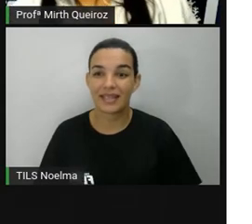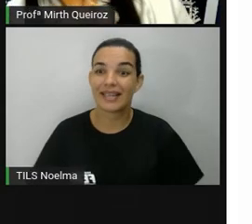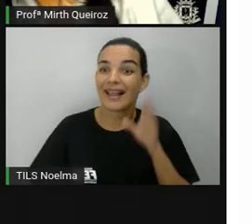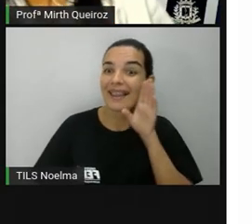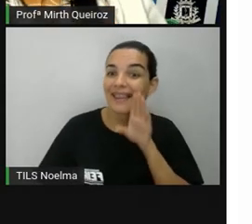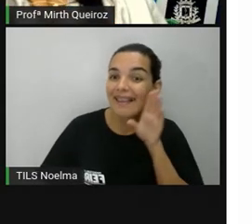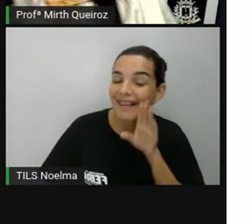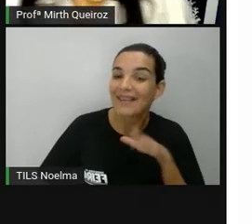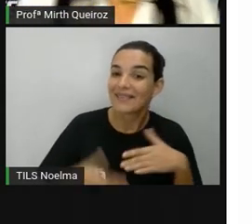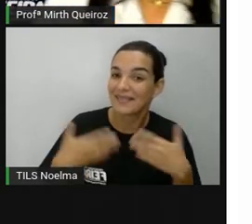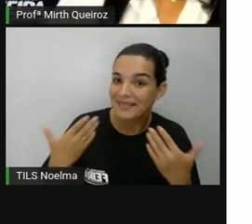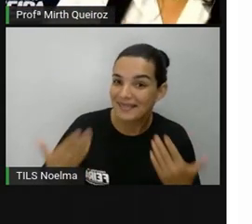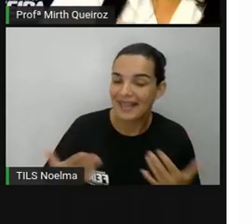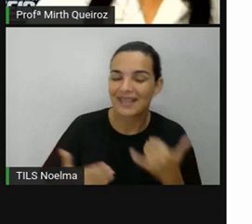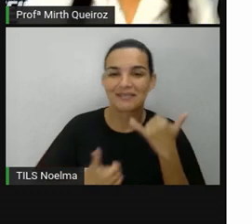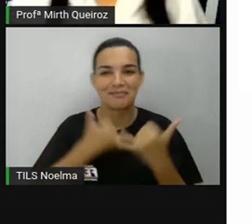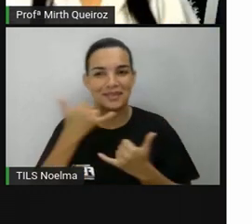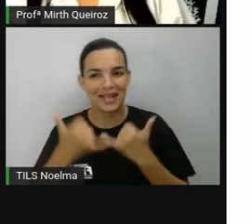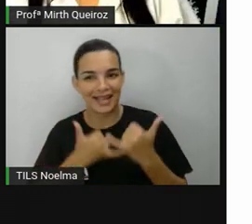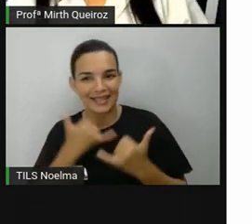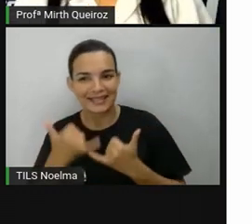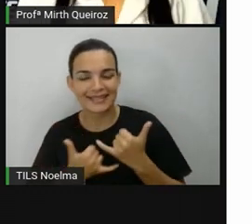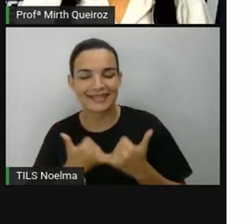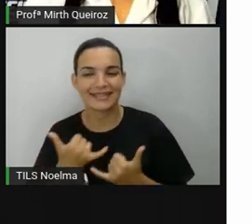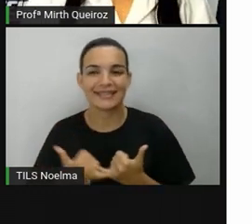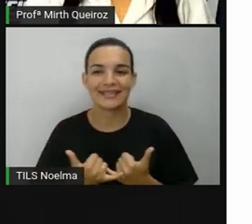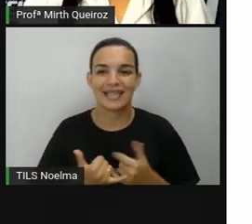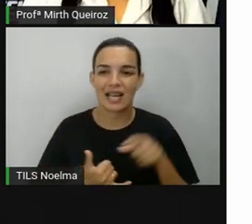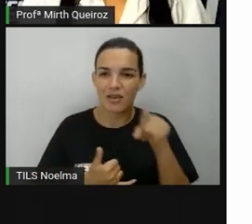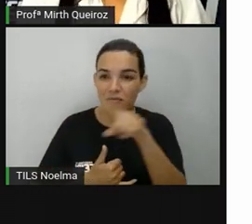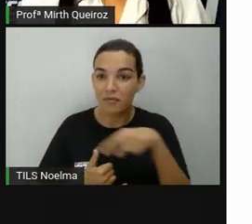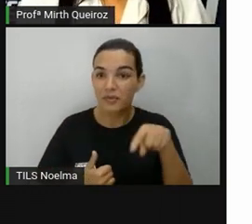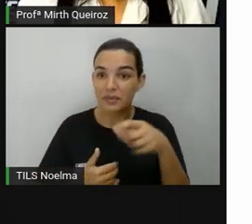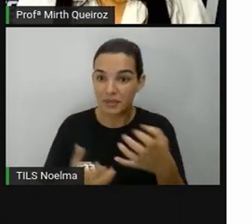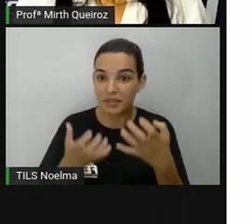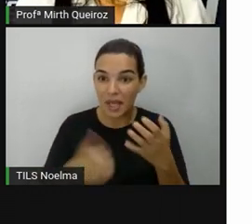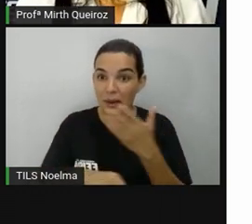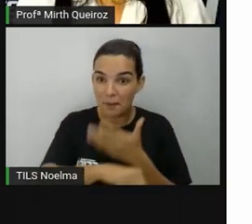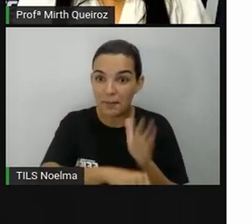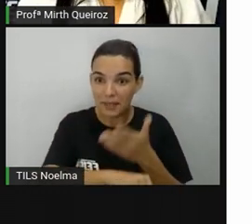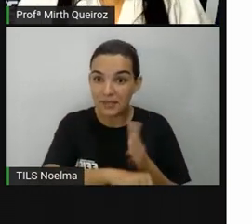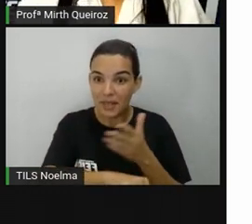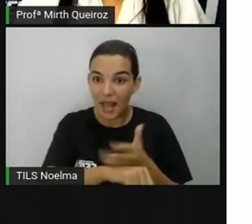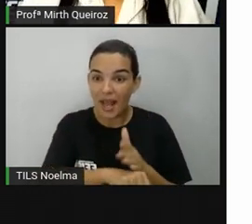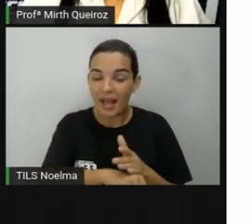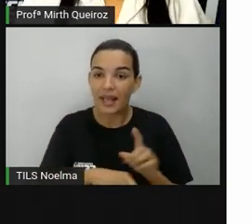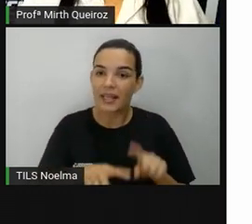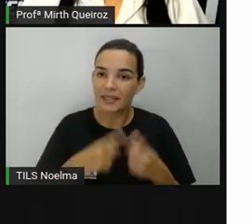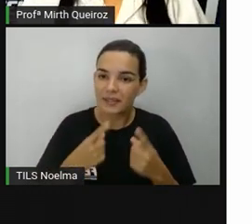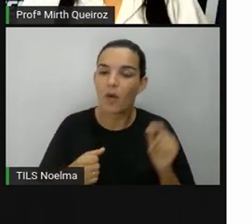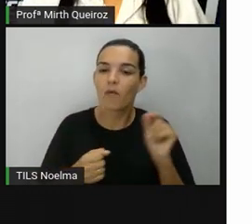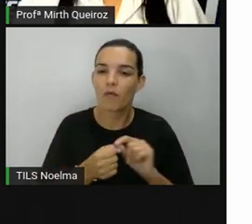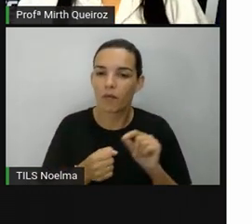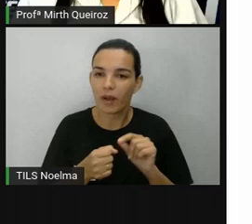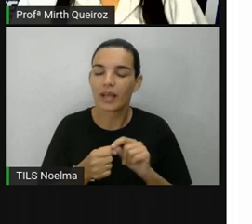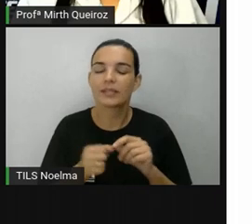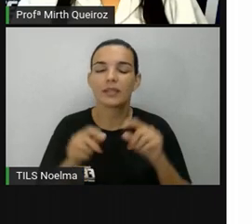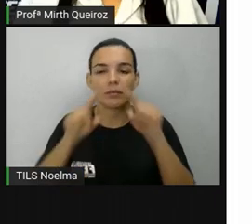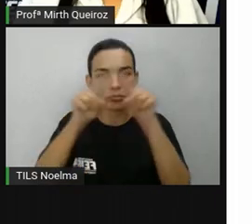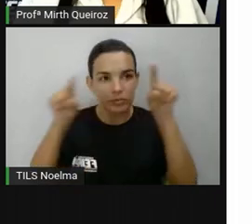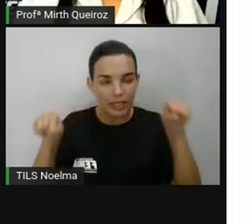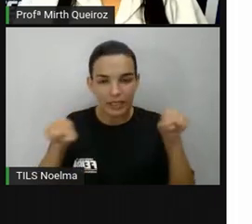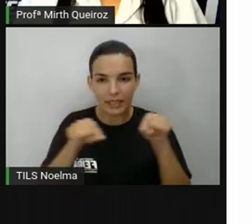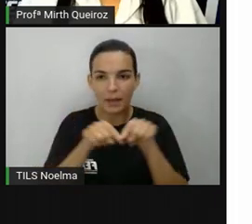Que legal, né, gente? Que divertido esse jogo! E aí, vocês querem praticar também? Então, façam aí as tabelinhas. Vocês